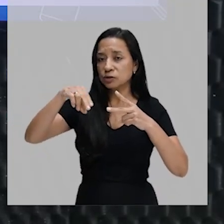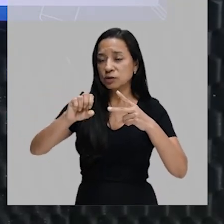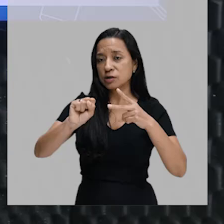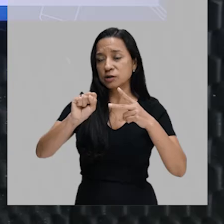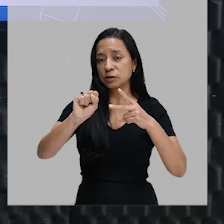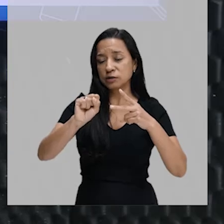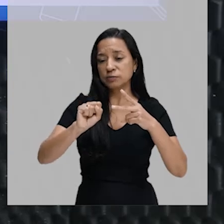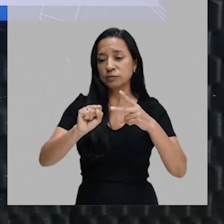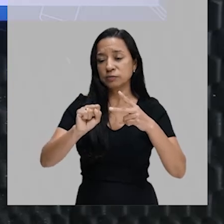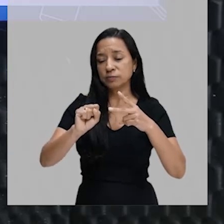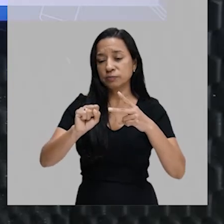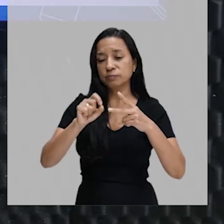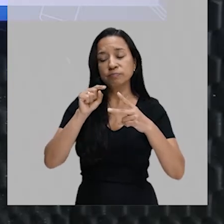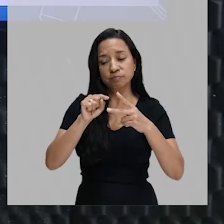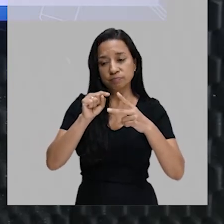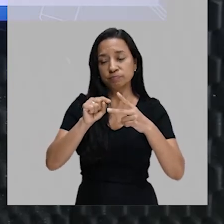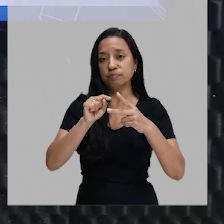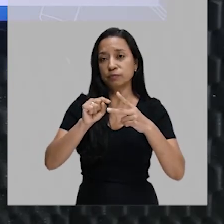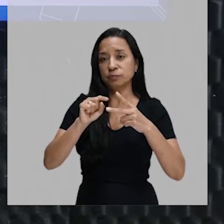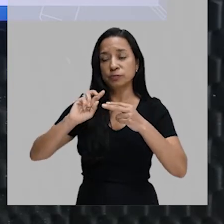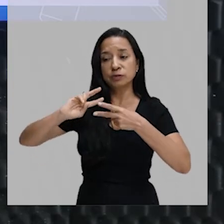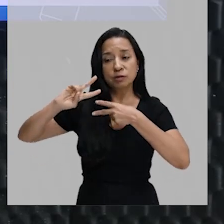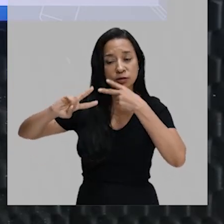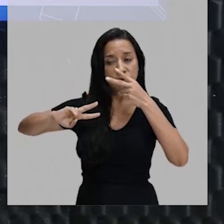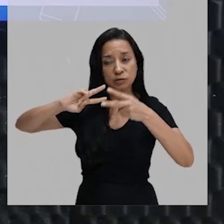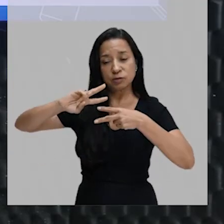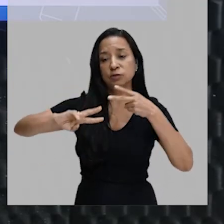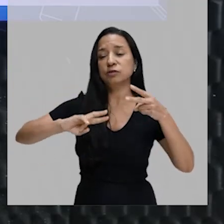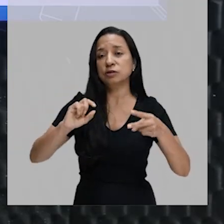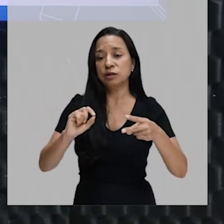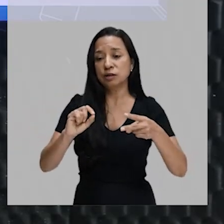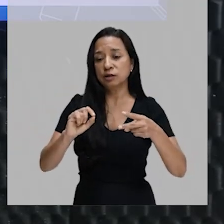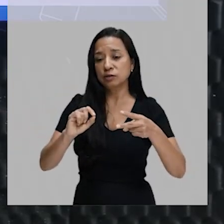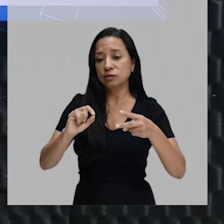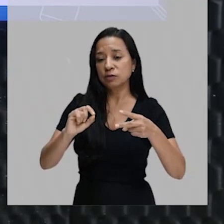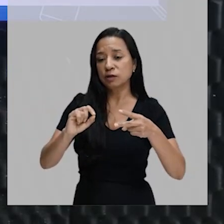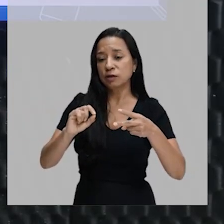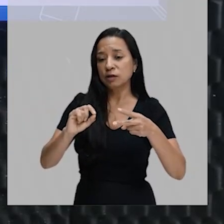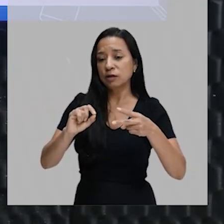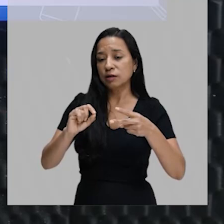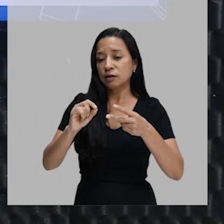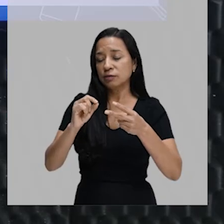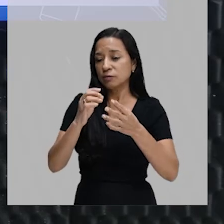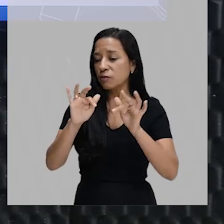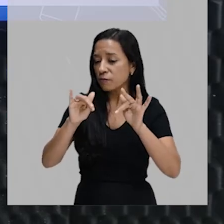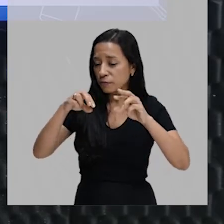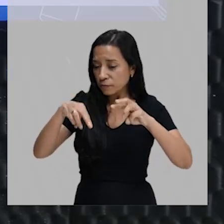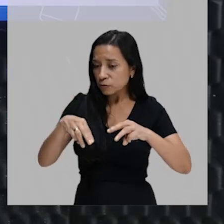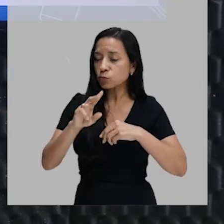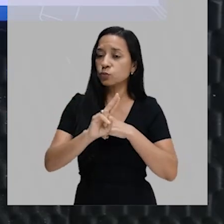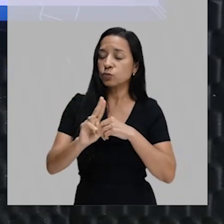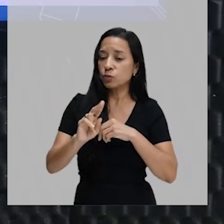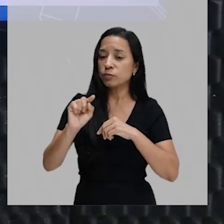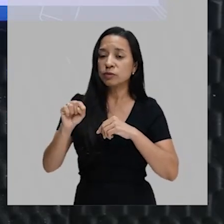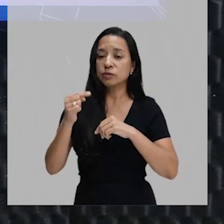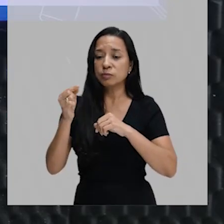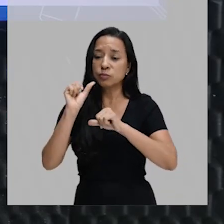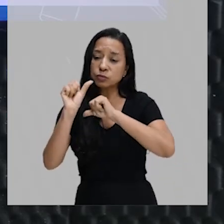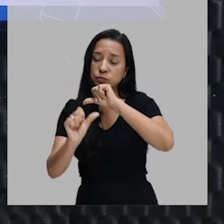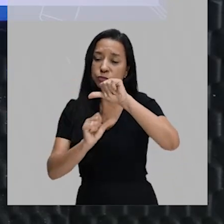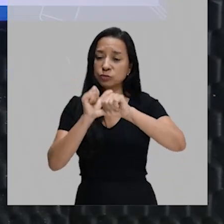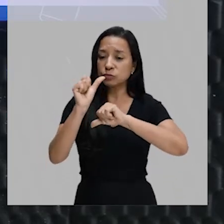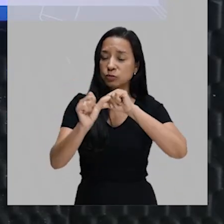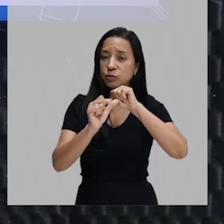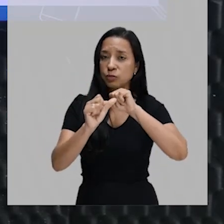Então, esses fatores hereditários de Gregory Mander, ele deixou de ter esse nome, fator hereditário, e passou a ser